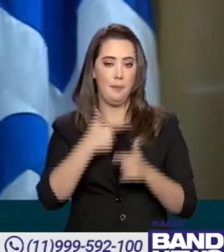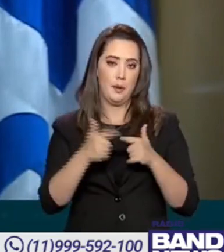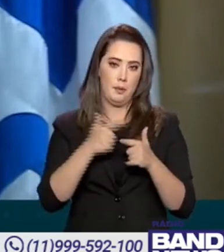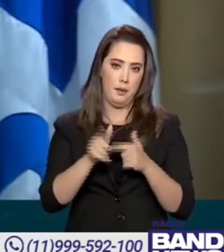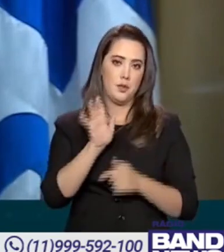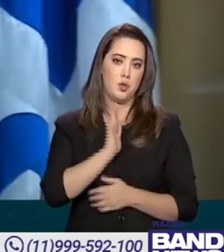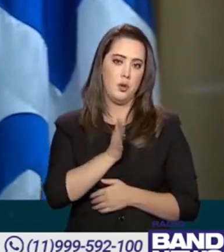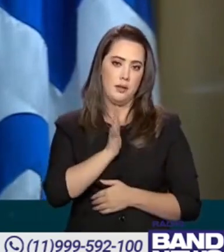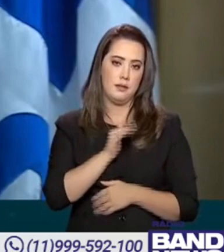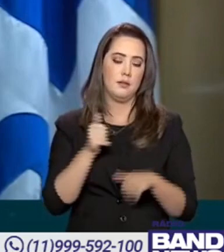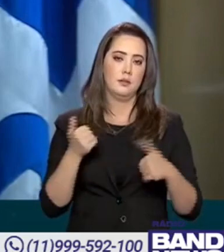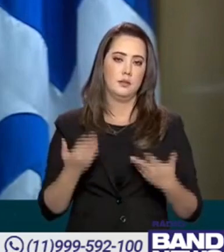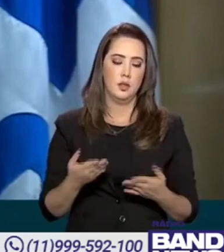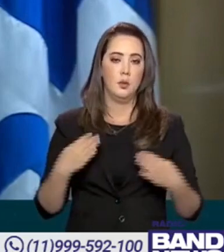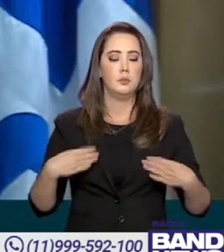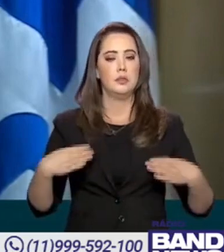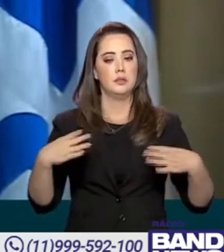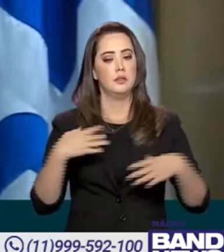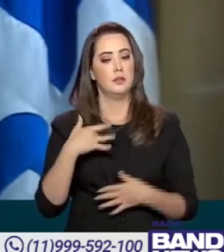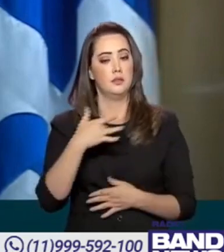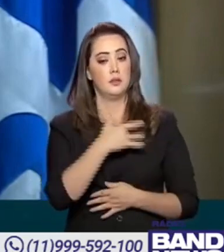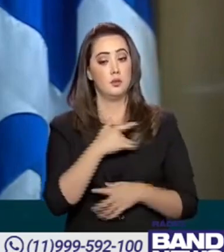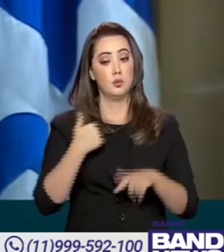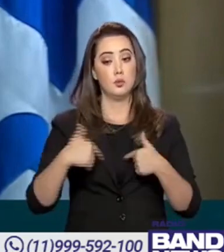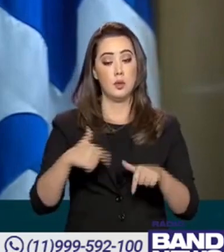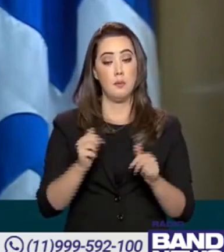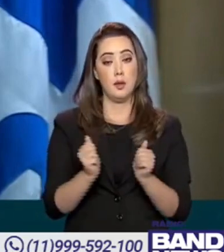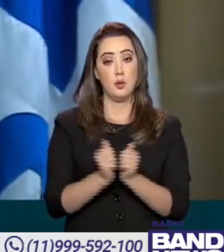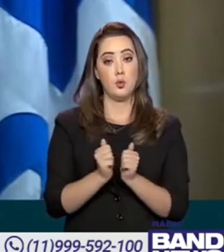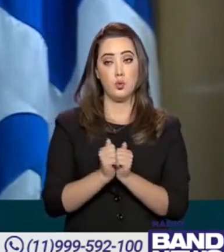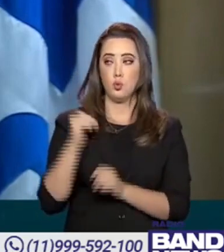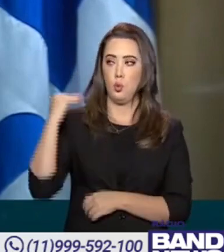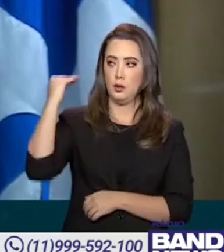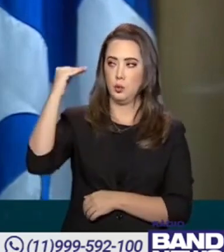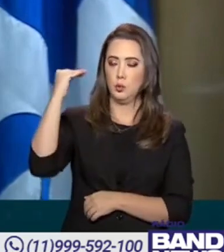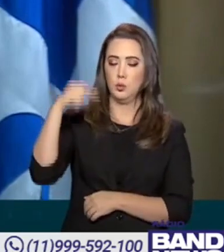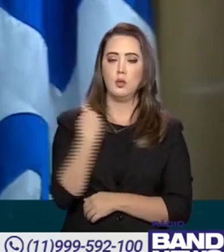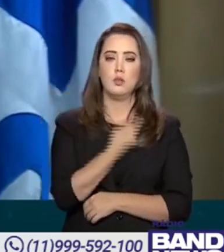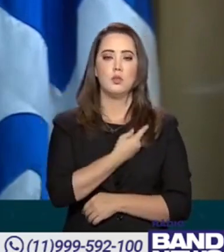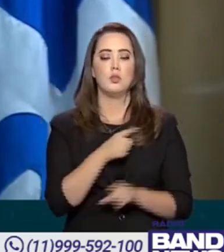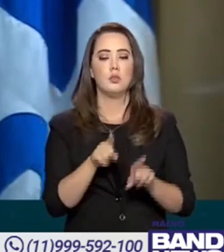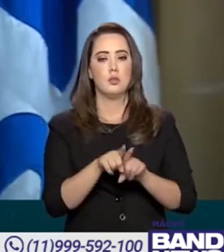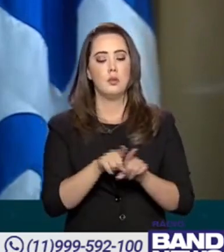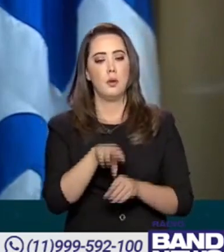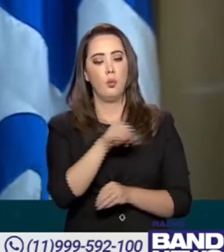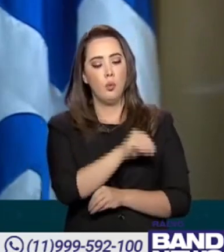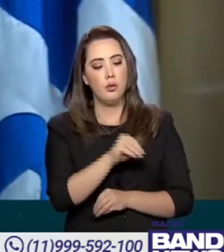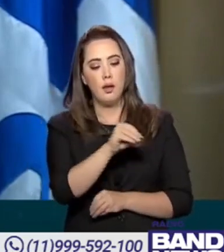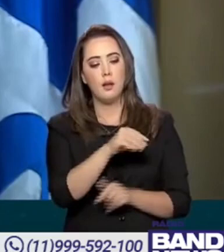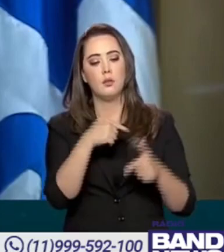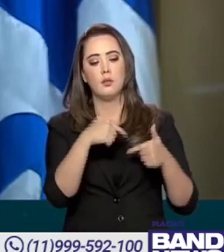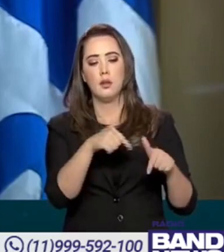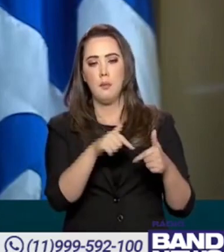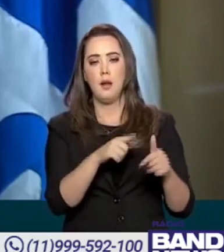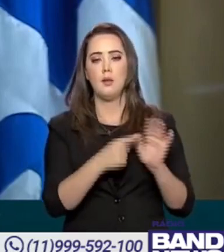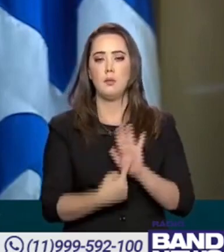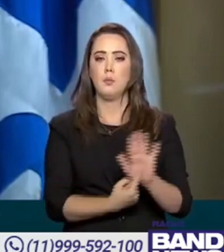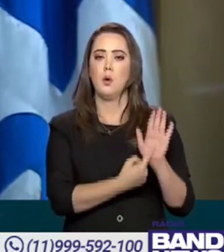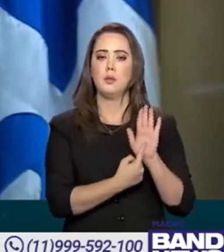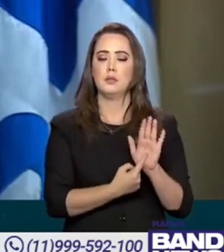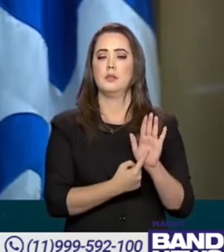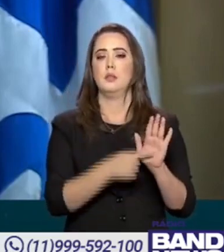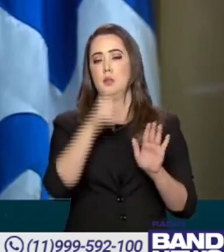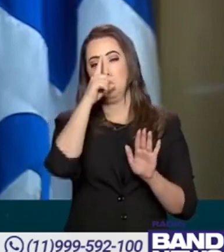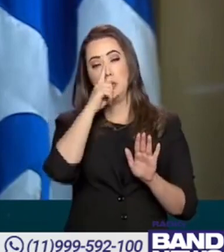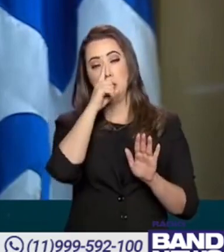Ministério da Saúde, além desses trabalhos feitos em adultos, nós também temos esses trabalhos que demonstram que o